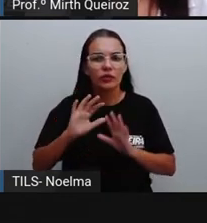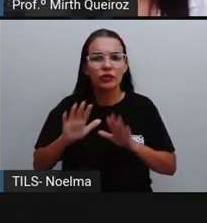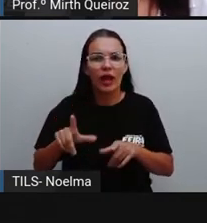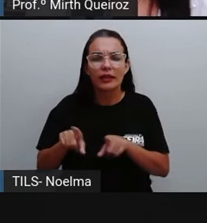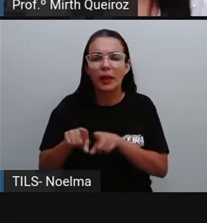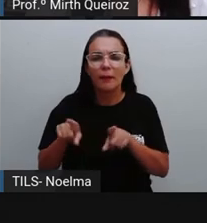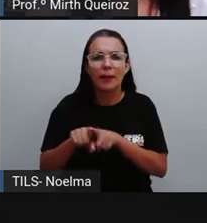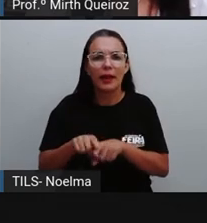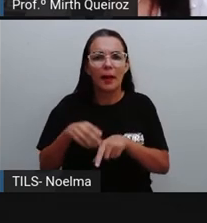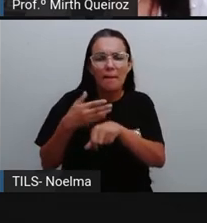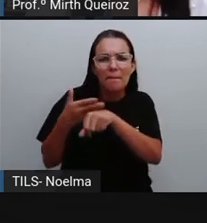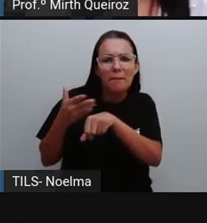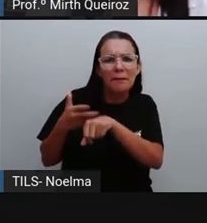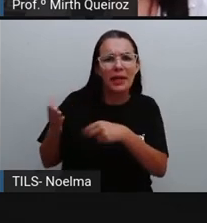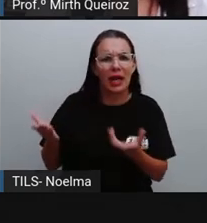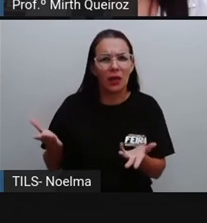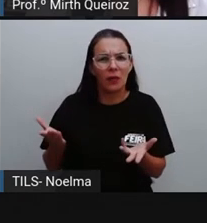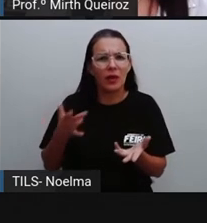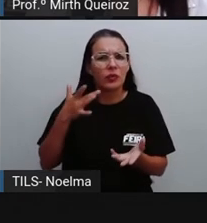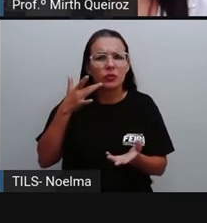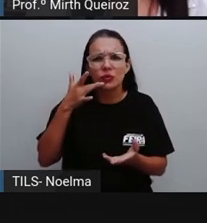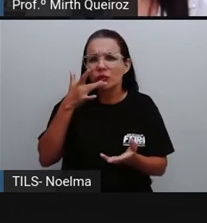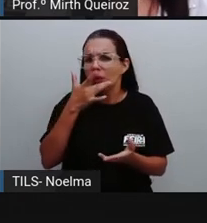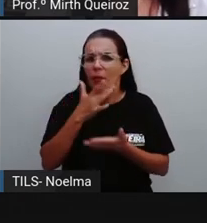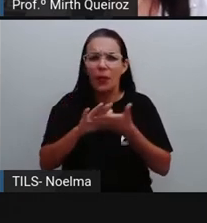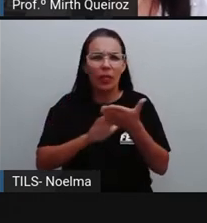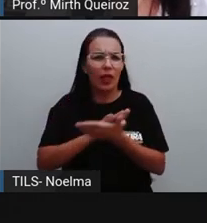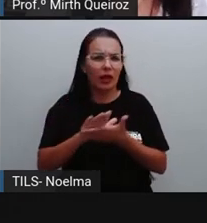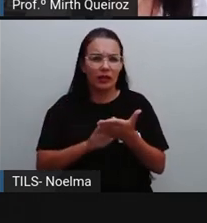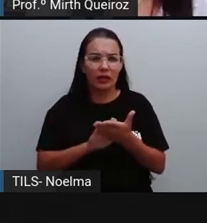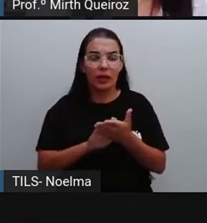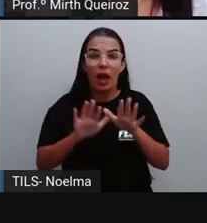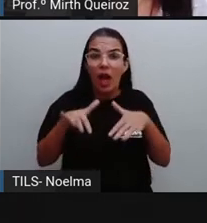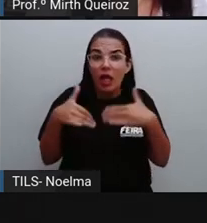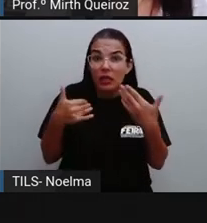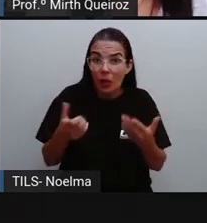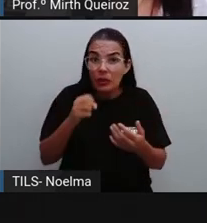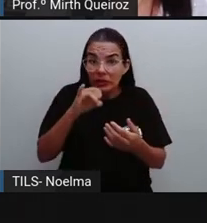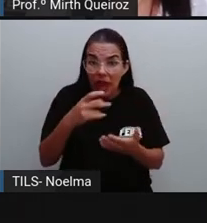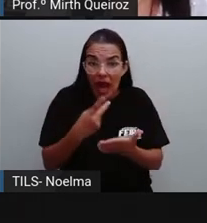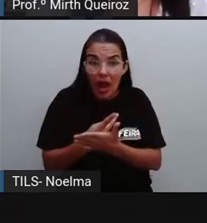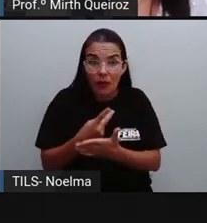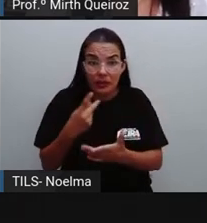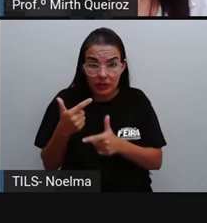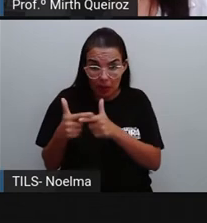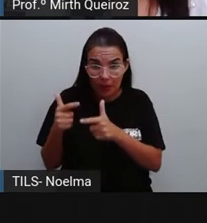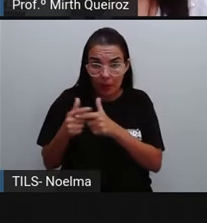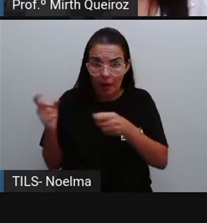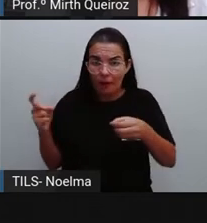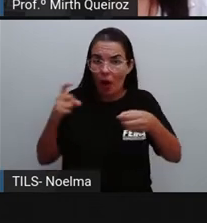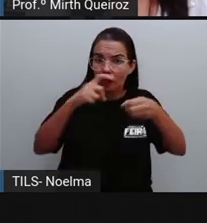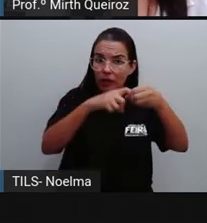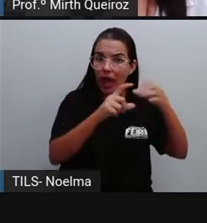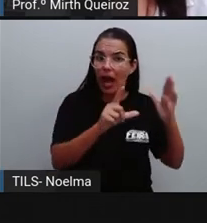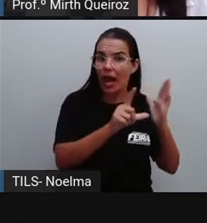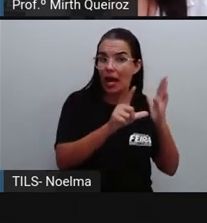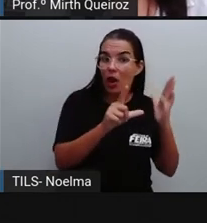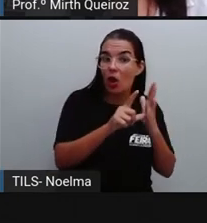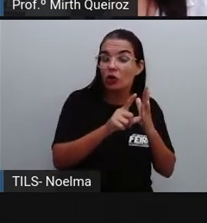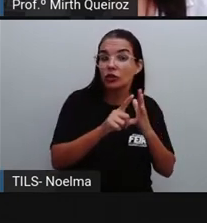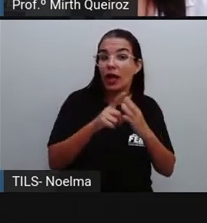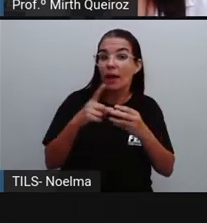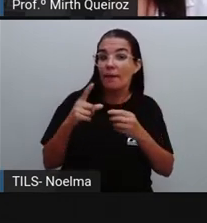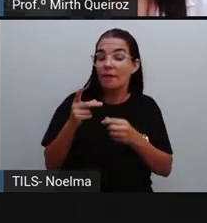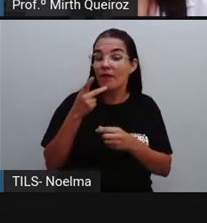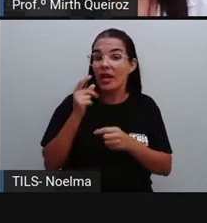sem o sabor que costumam ter. visto esse incidente, voltei à loja e eles